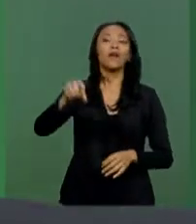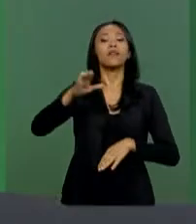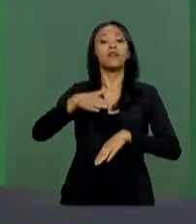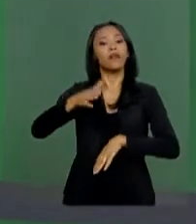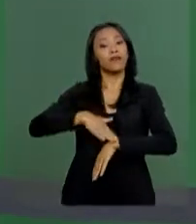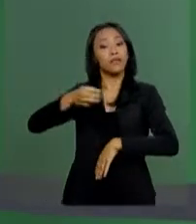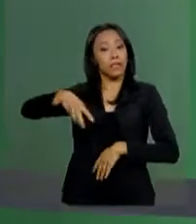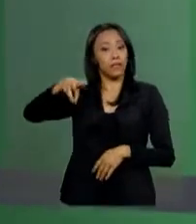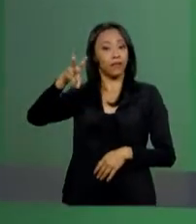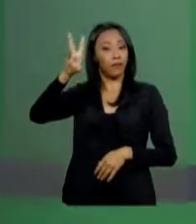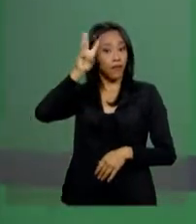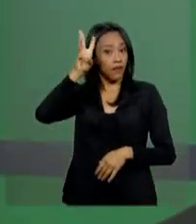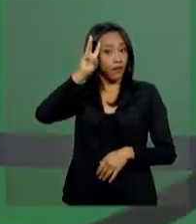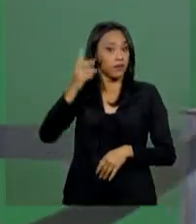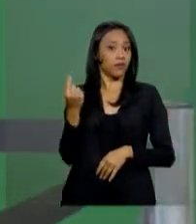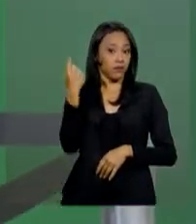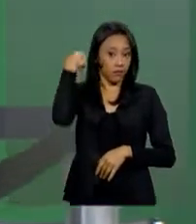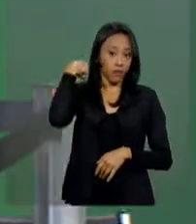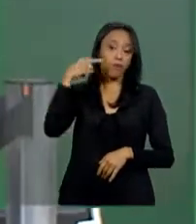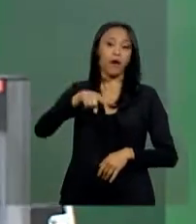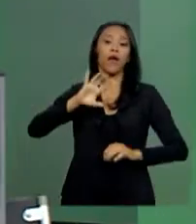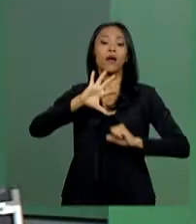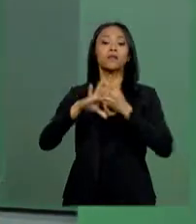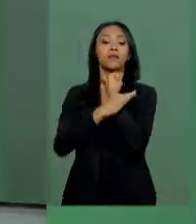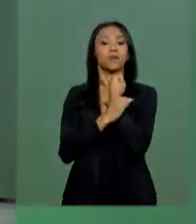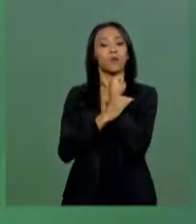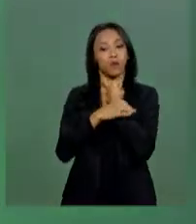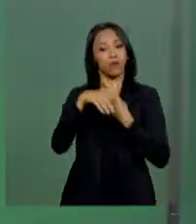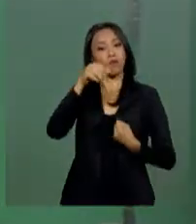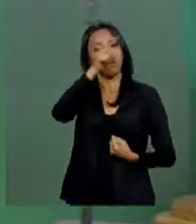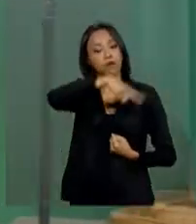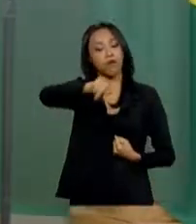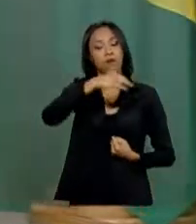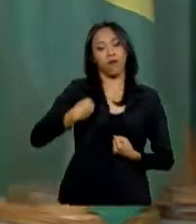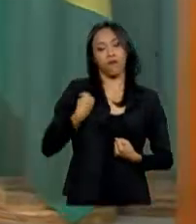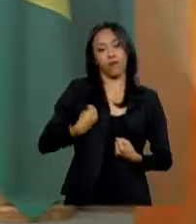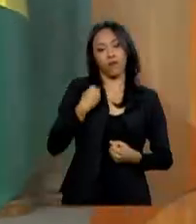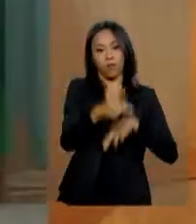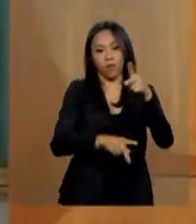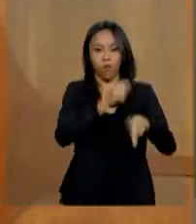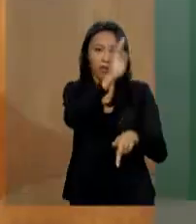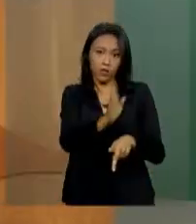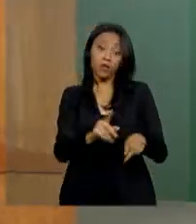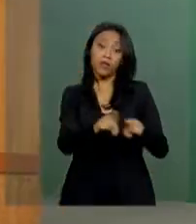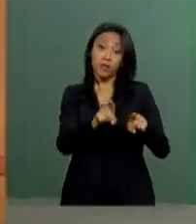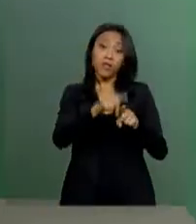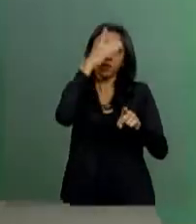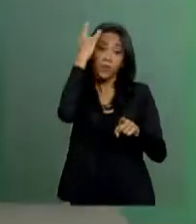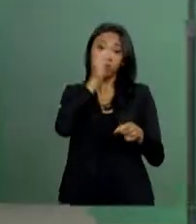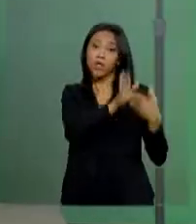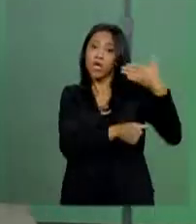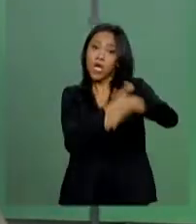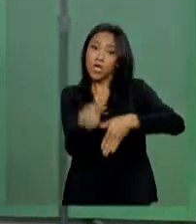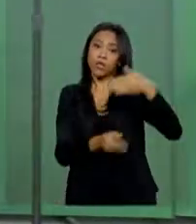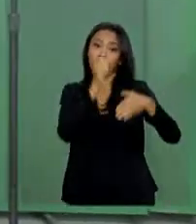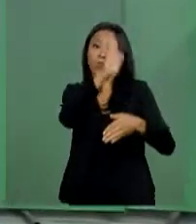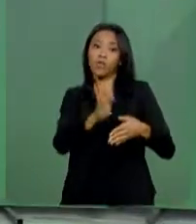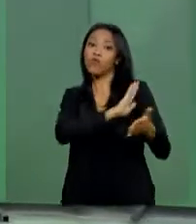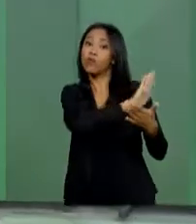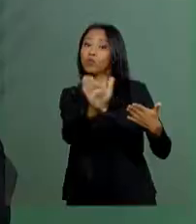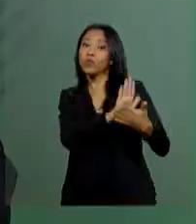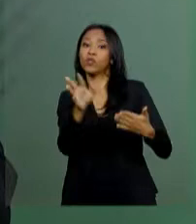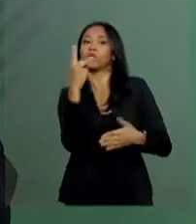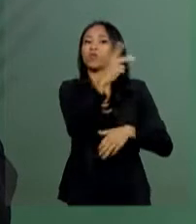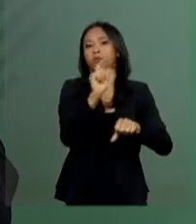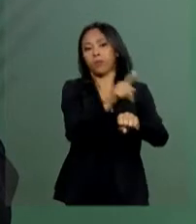Michel Temer para garantir a segurança dos brasileiros e dos imigrantes venezuelanos que entram no Brasil fugindo da crise no país